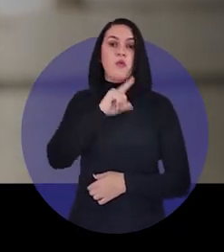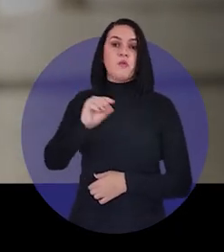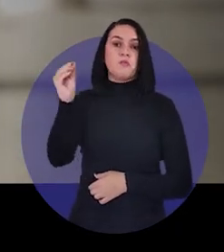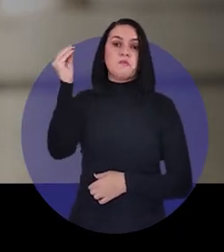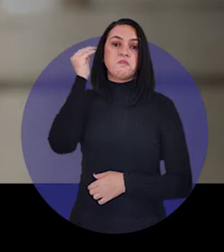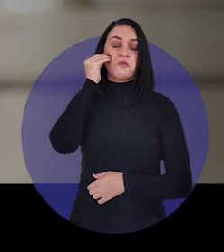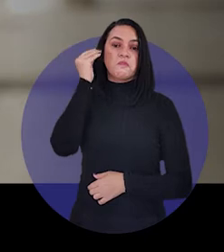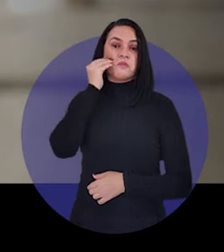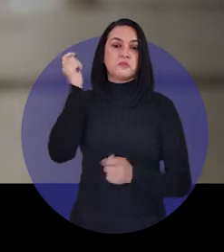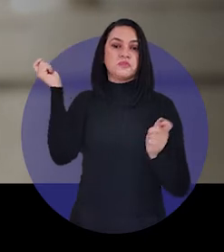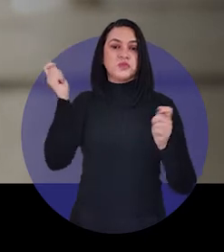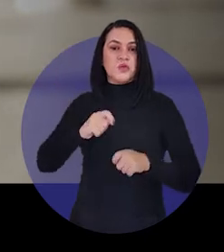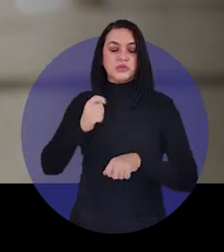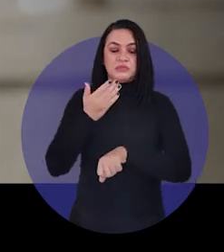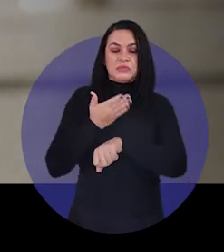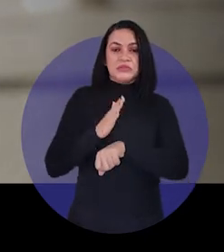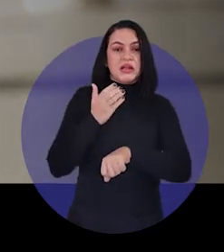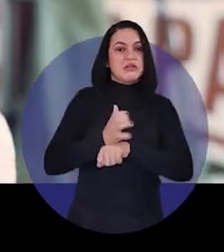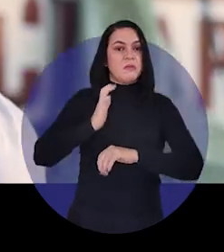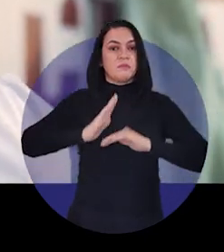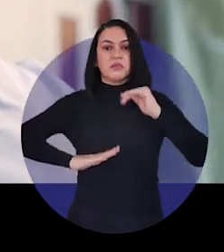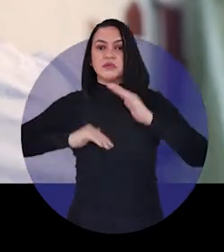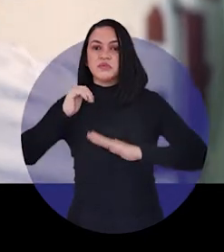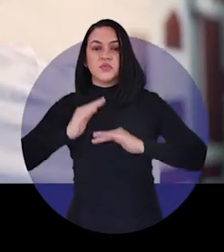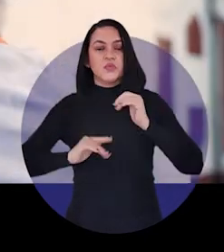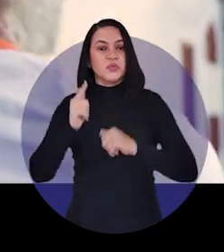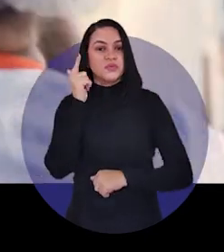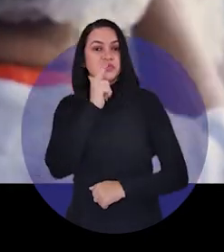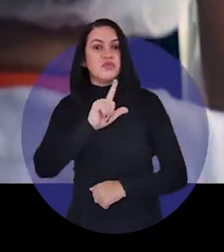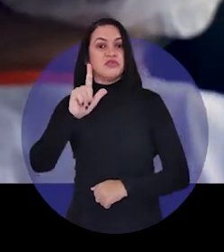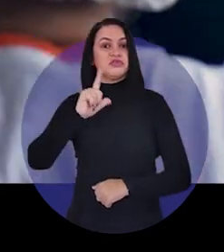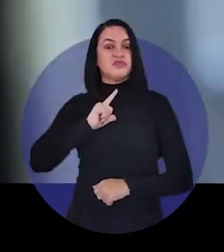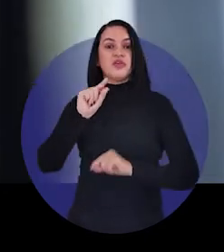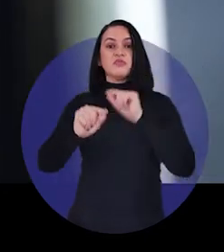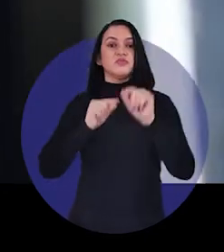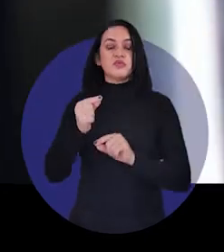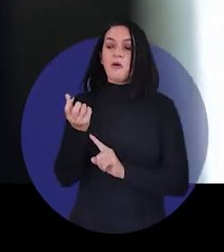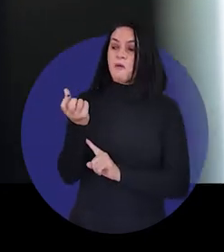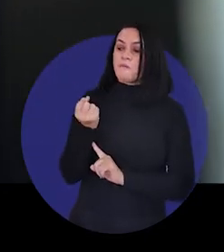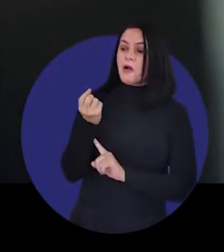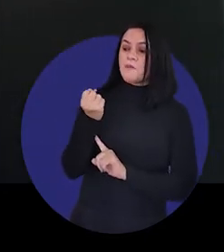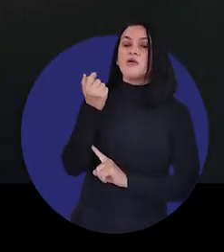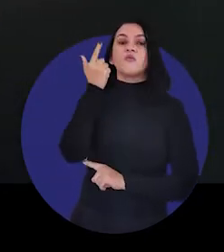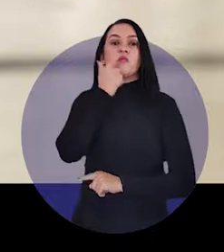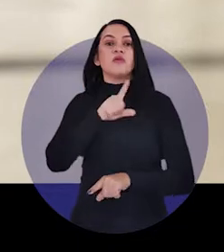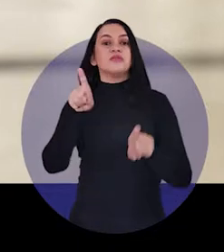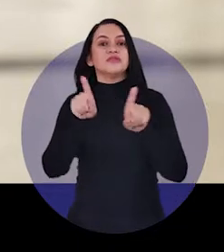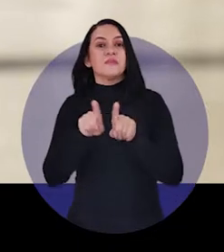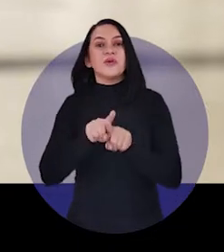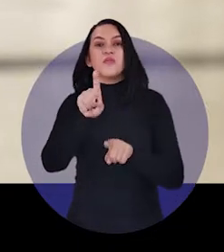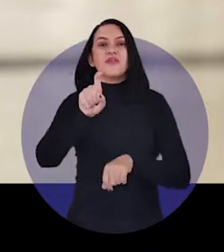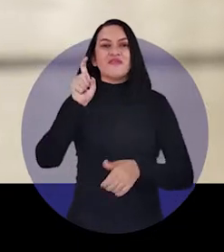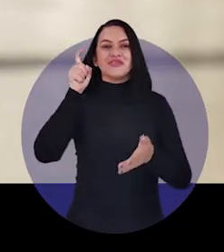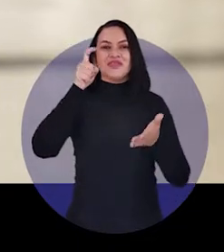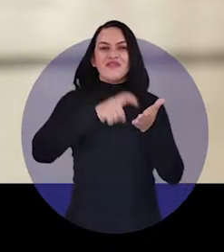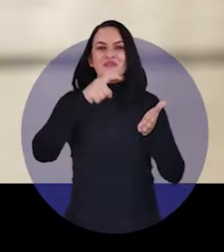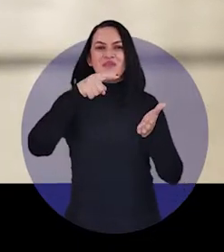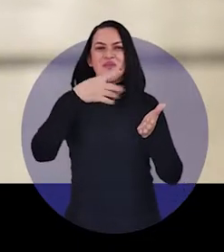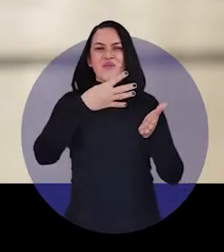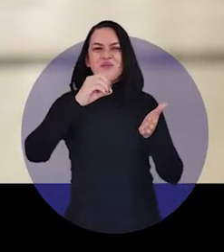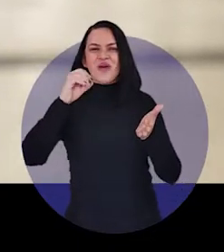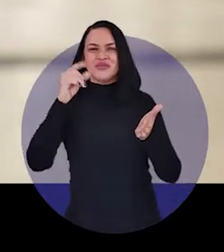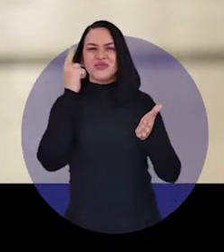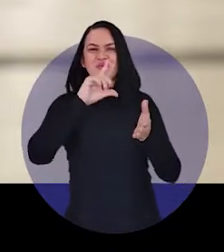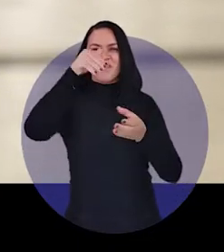tivemos muitas oportunidades. Tivemos treinamentos, tivemos benefícios. Aperte 400